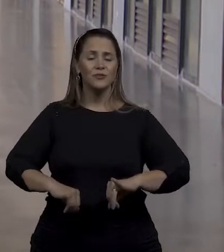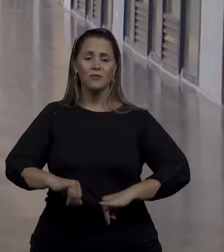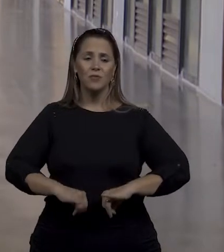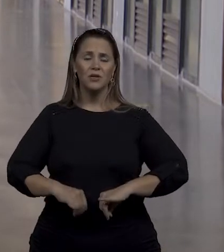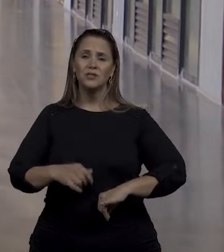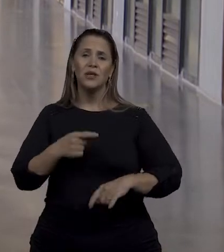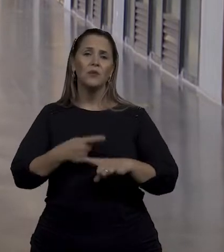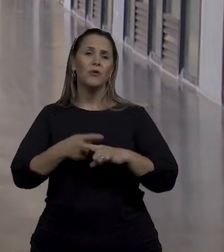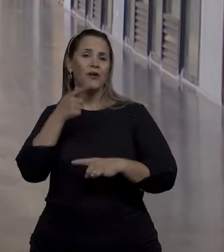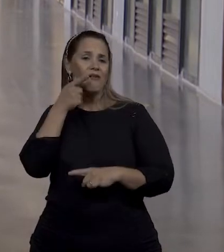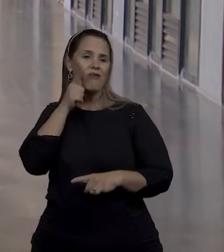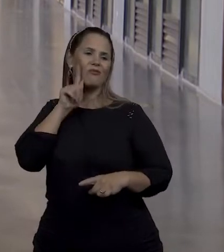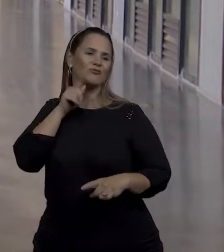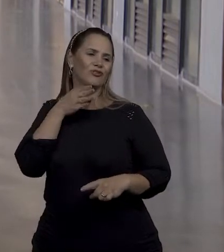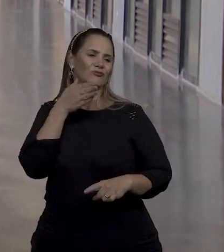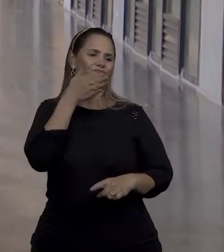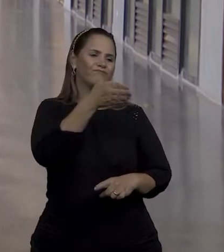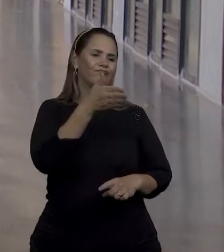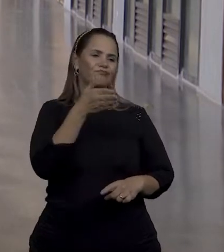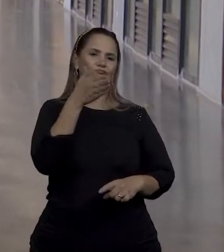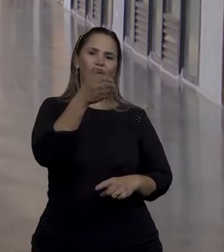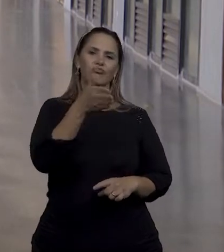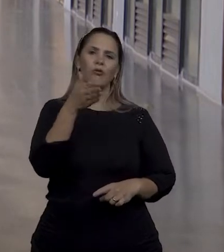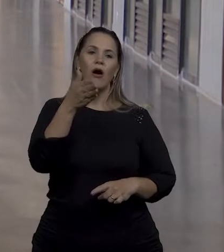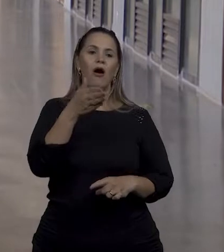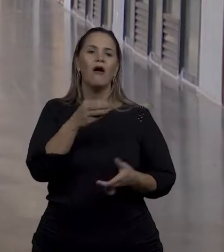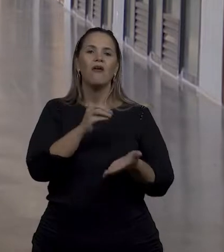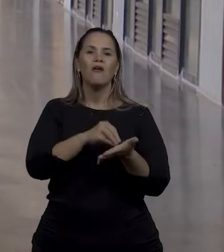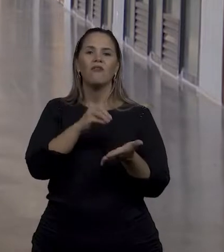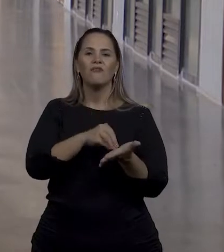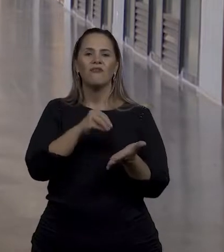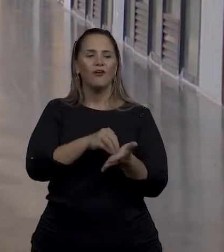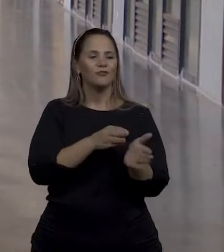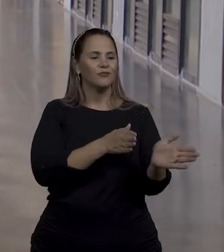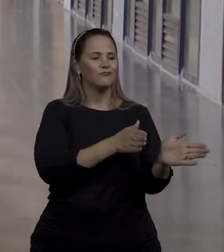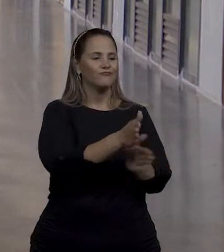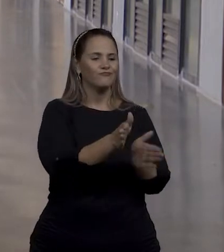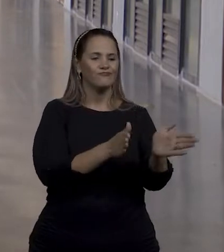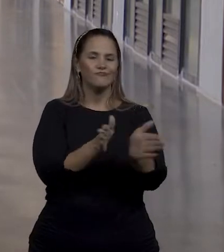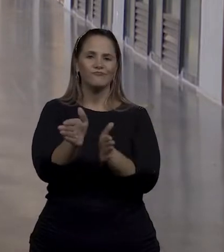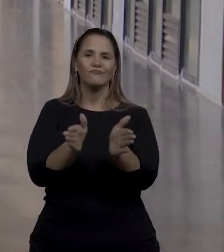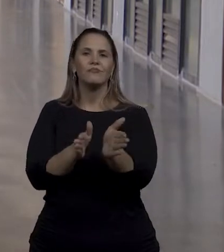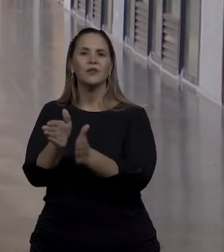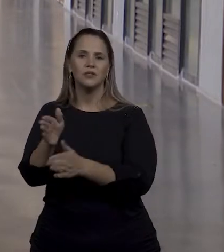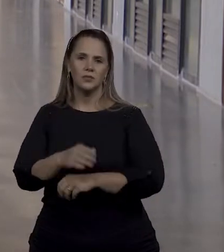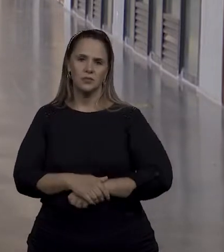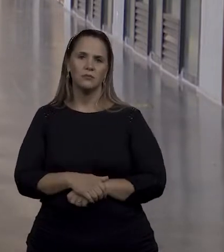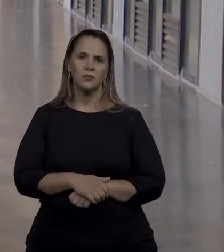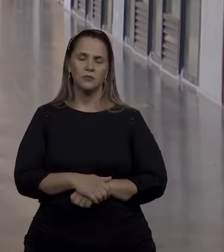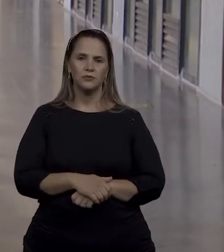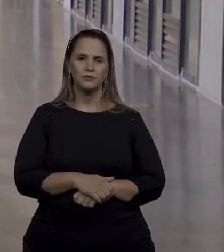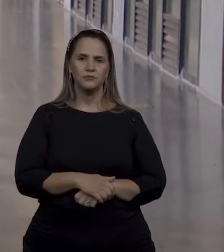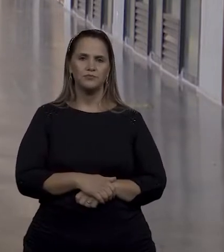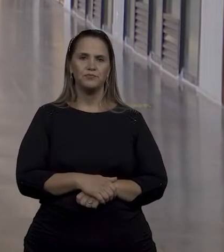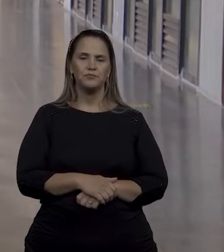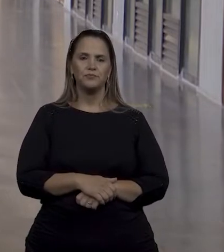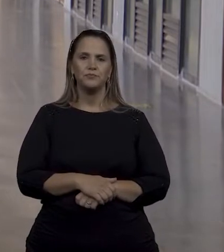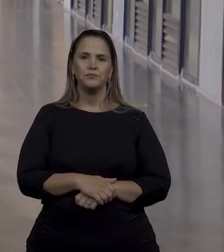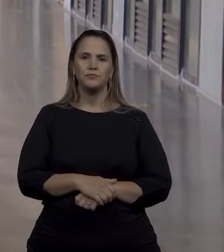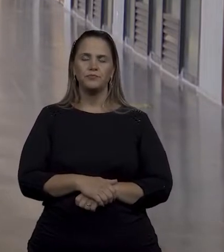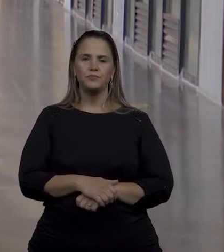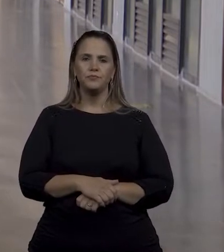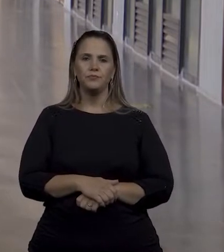conseguem acessar determinados serviços porque, enfim, não têm condições mesmo de acesso, de